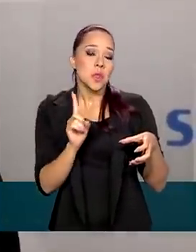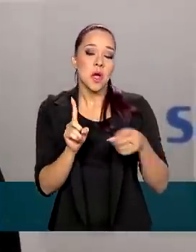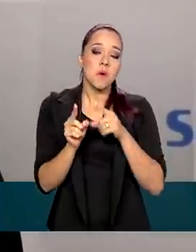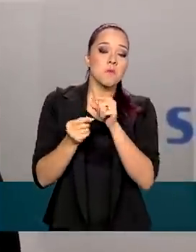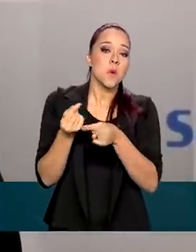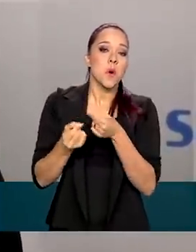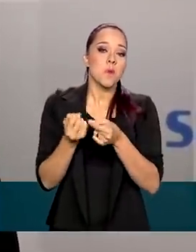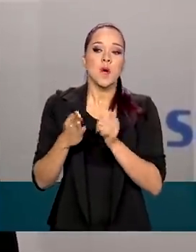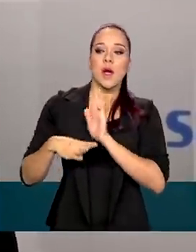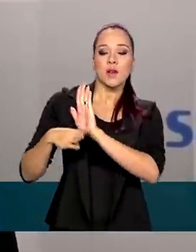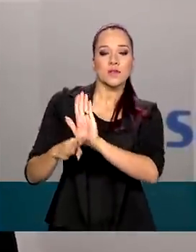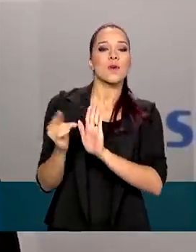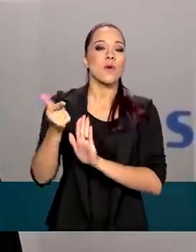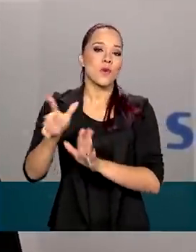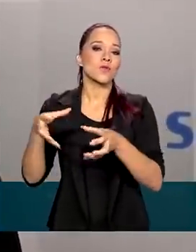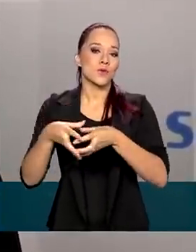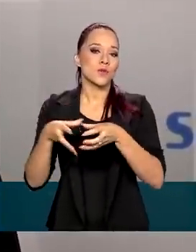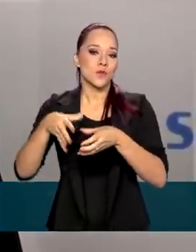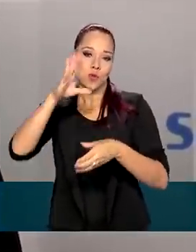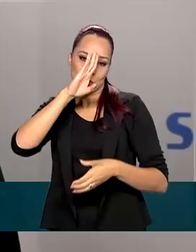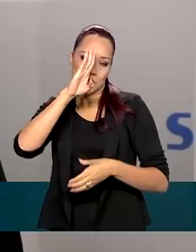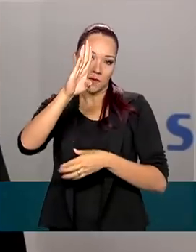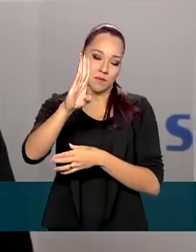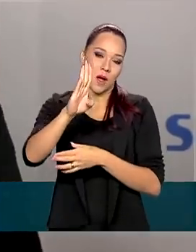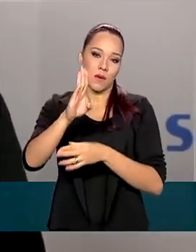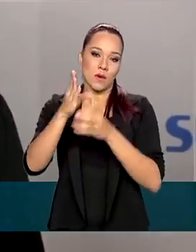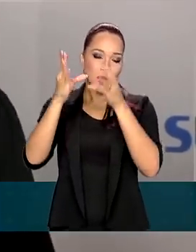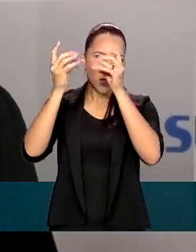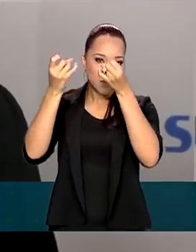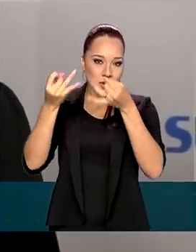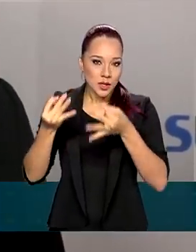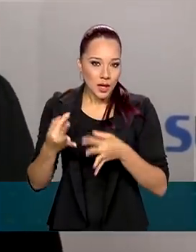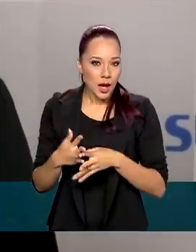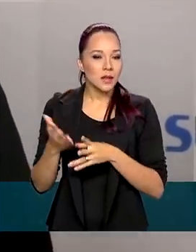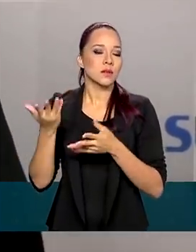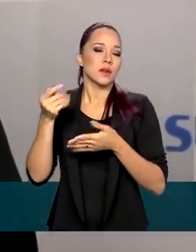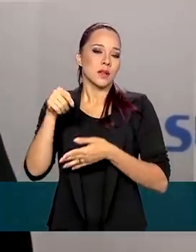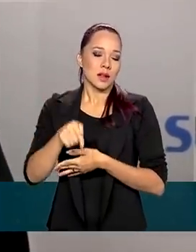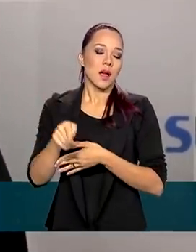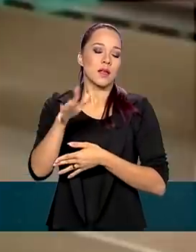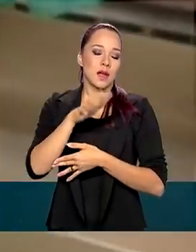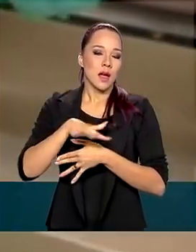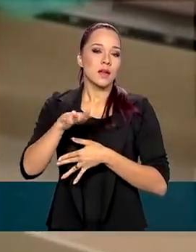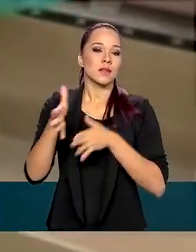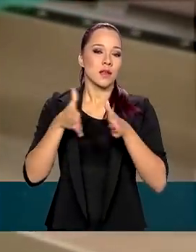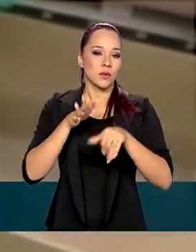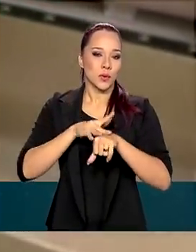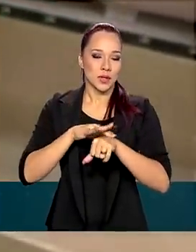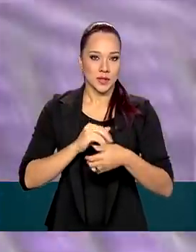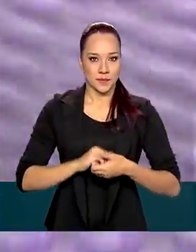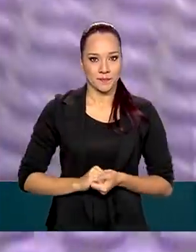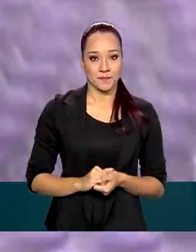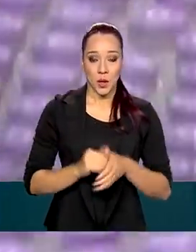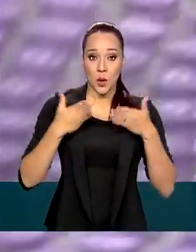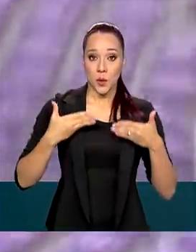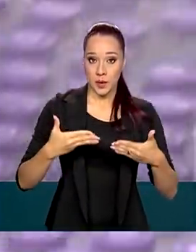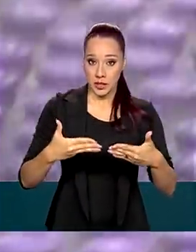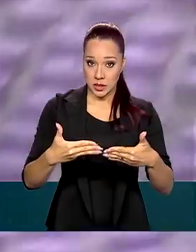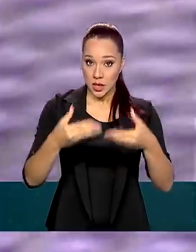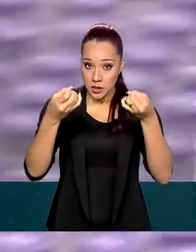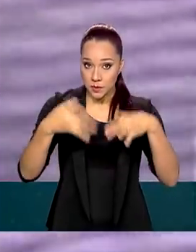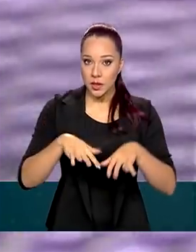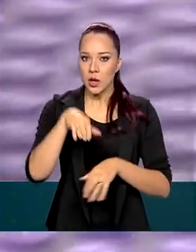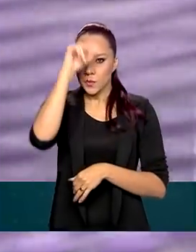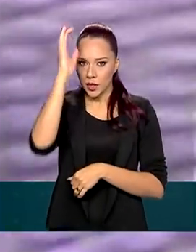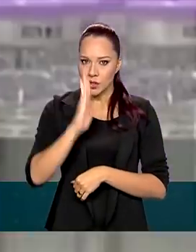atendermos os grupos que são prioritariamente definidos do ponto de vista epidemiológico. Segundo o Ministério, o Brasil já